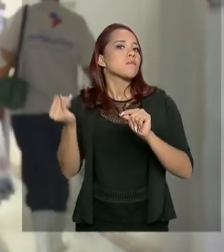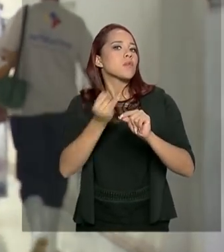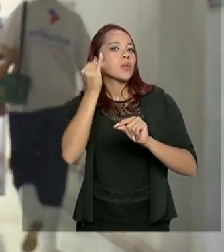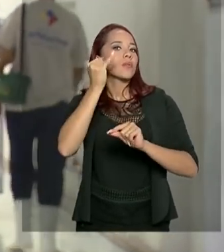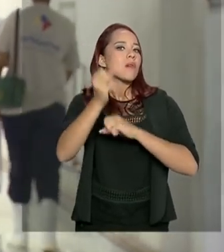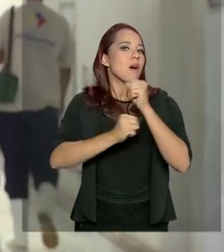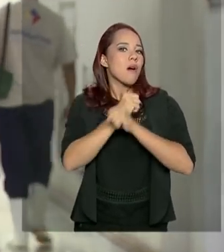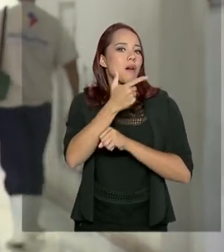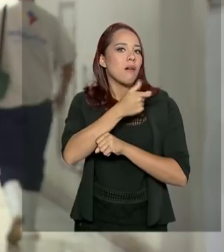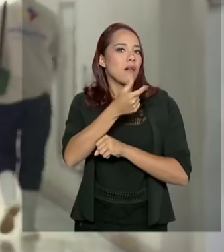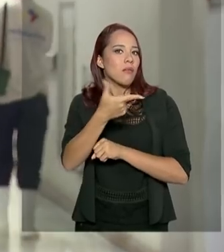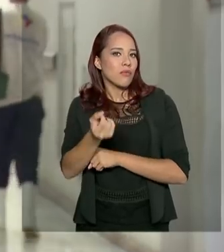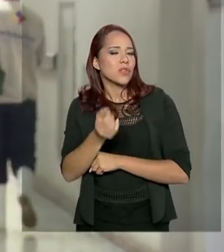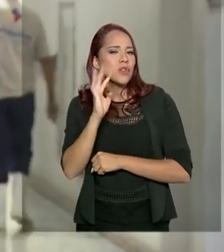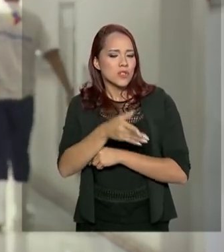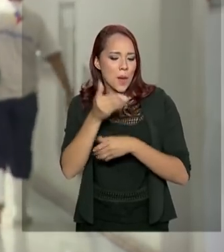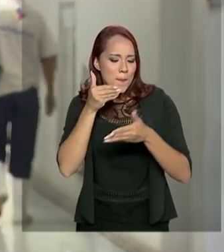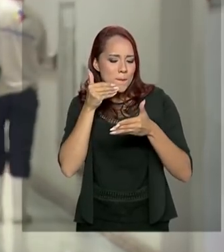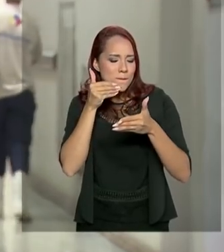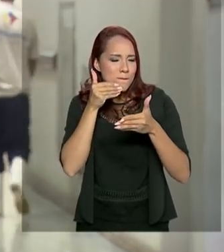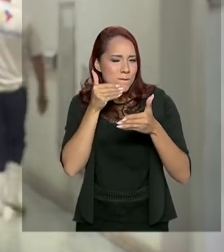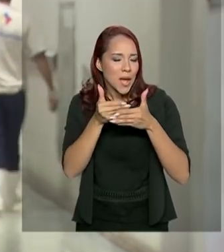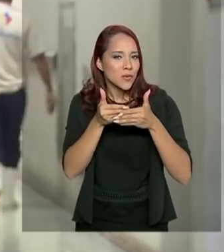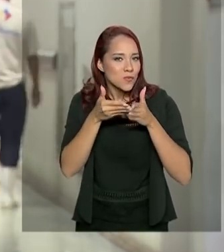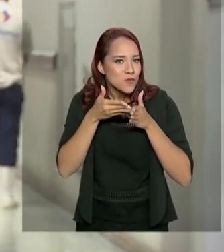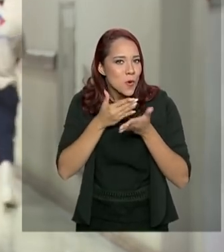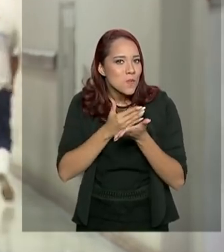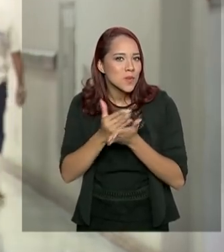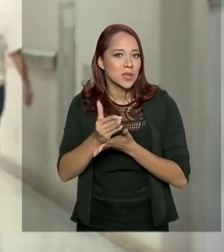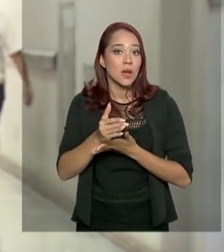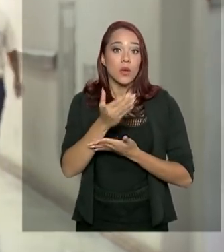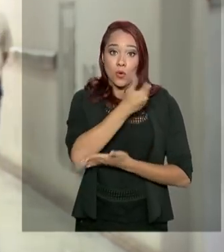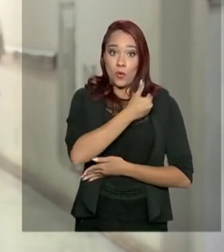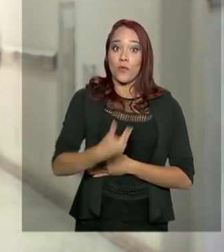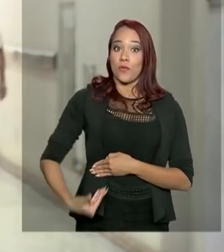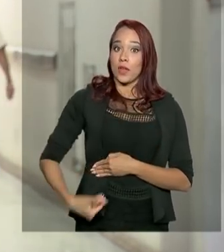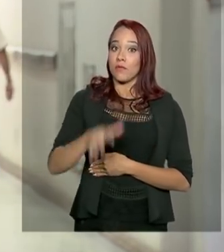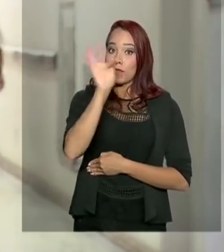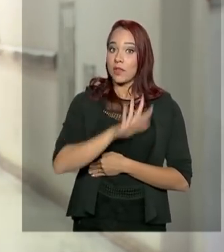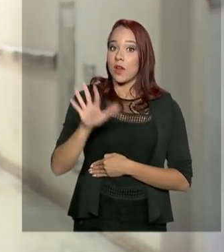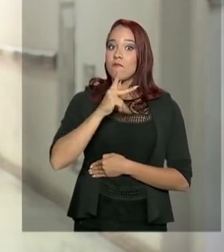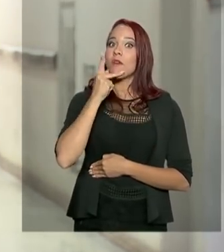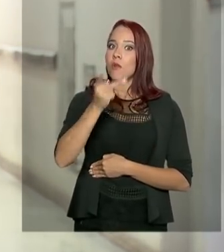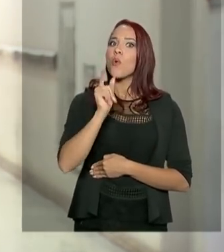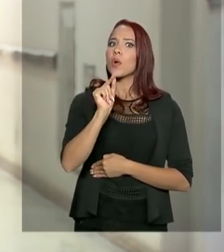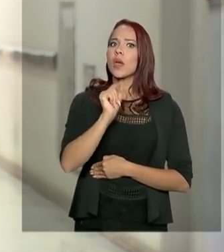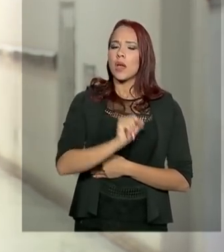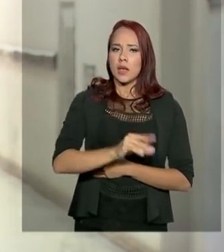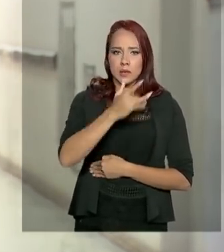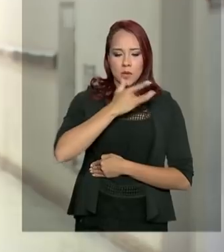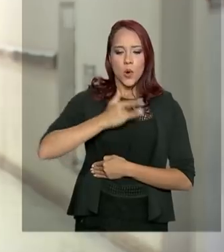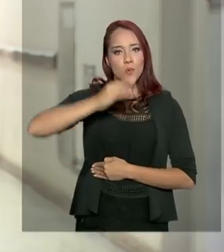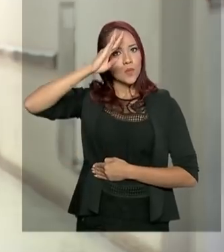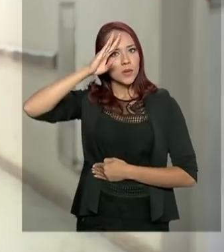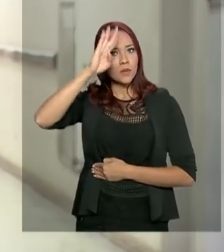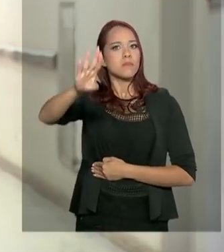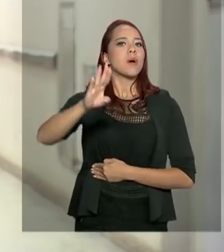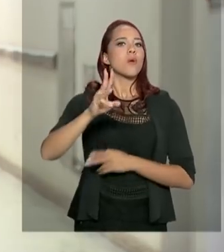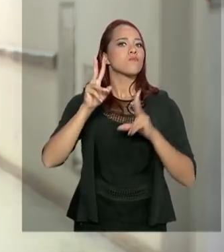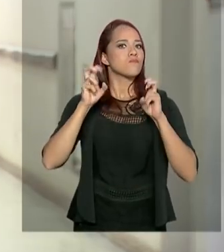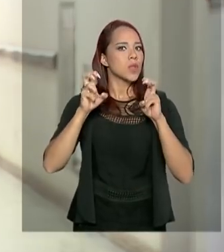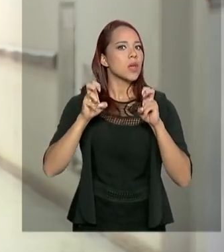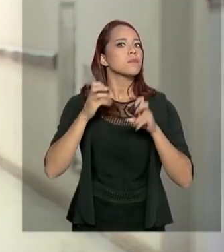o ano de 2020, que está pertinho de nascer? O governo federal já destacou que a saúde é um dos principais assuntos a serem